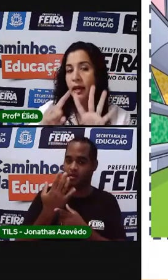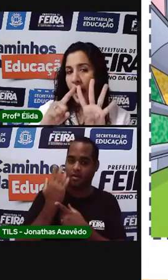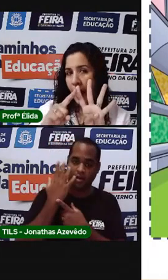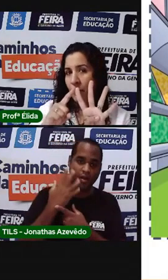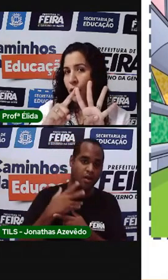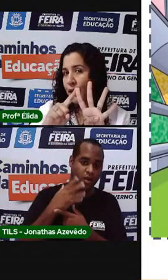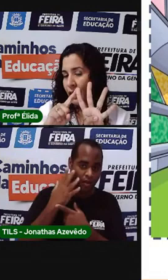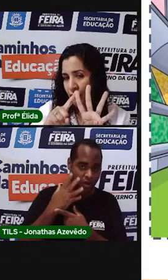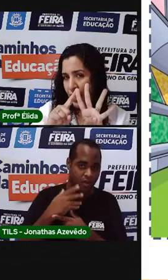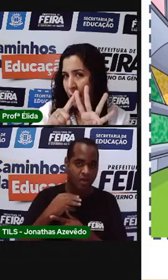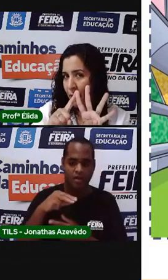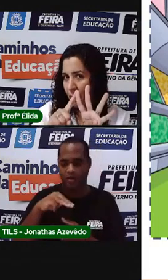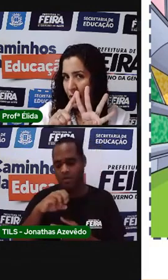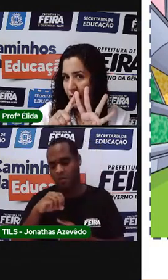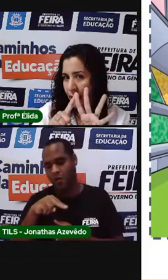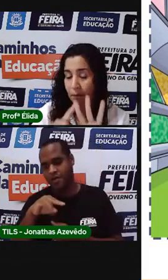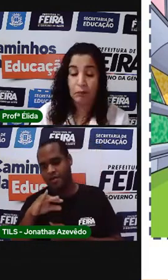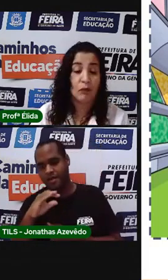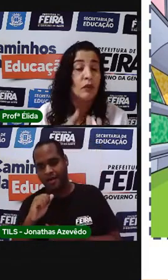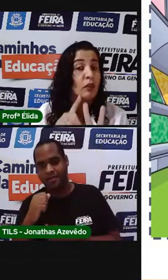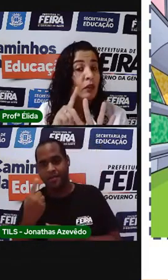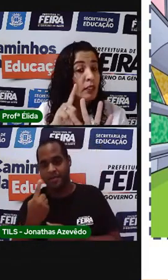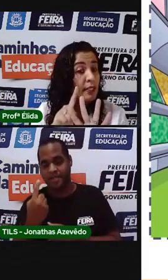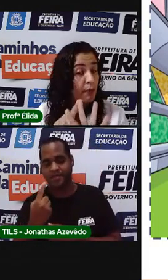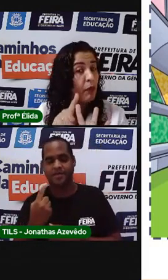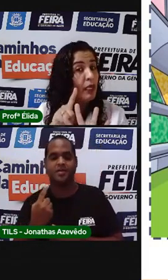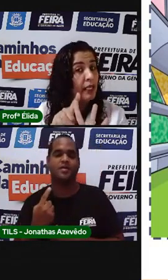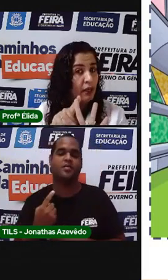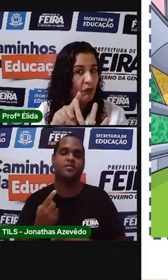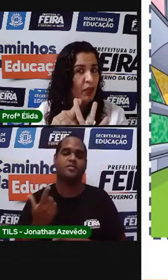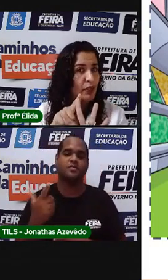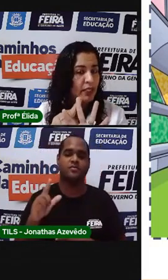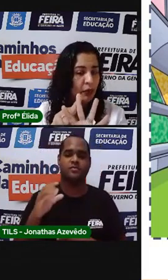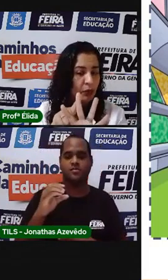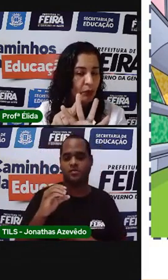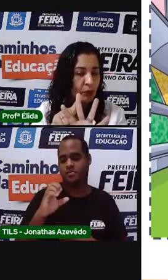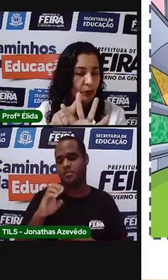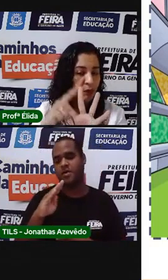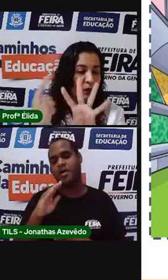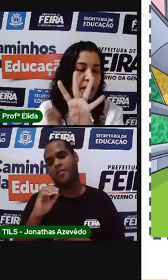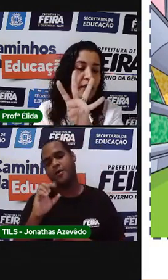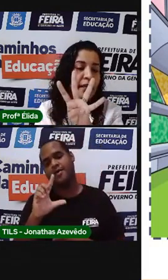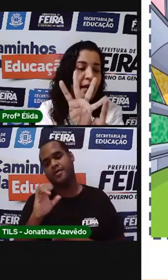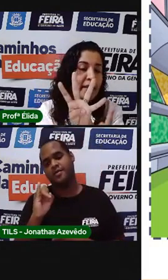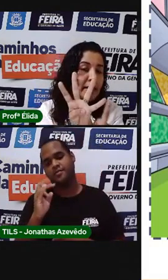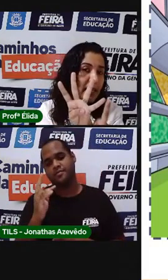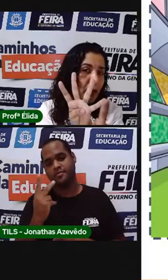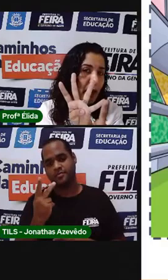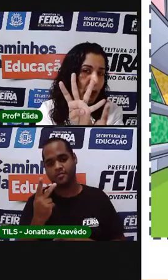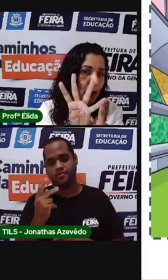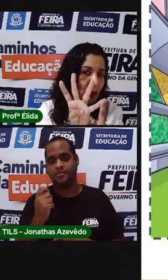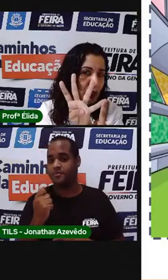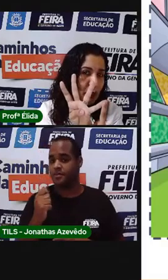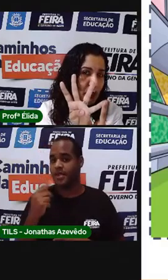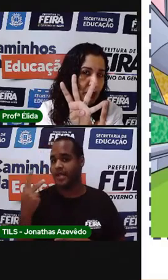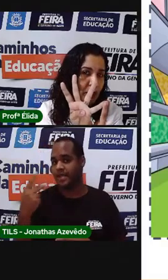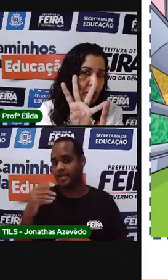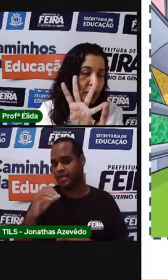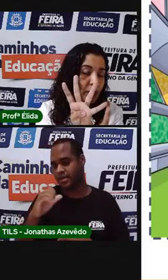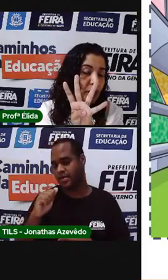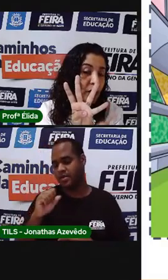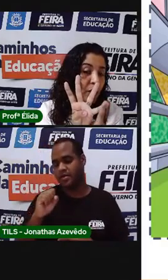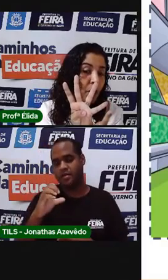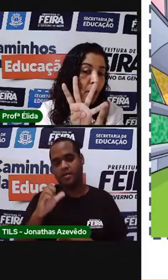A Mônica foi a primeira. A Mônica Cebolinha foi o segundo. E Cascão é o último.